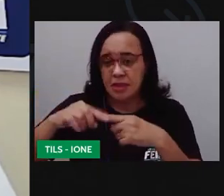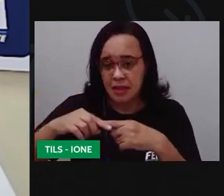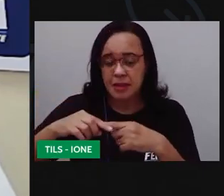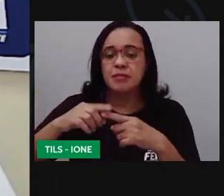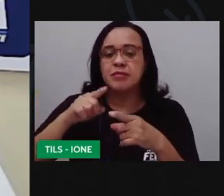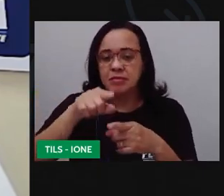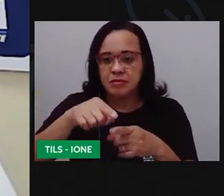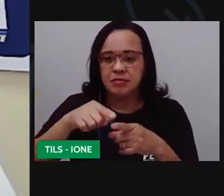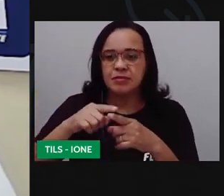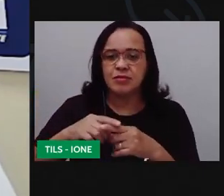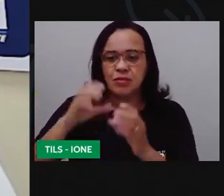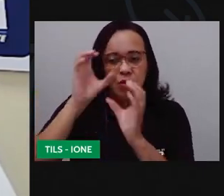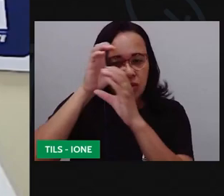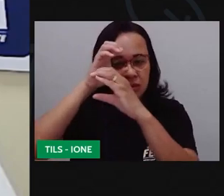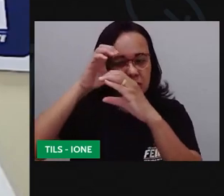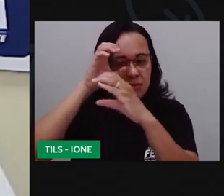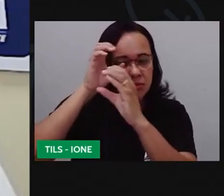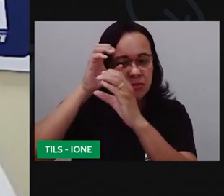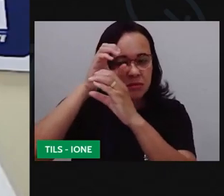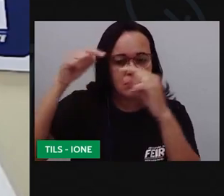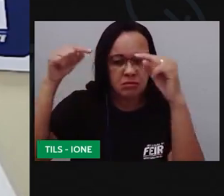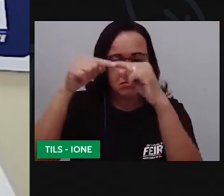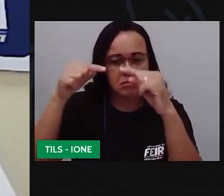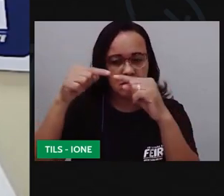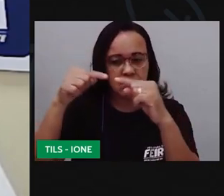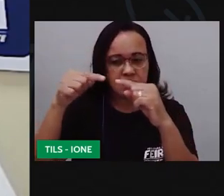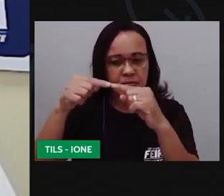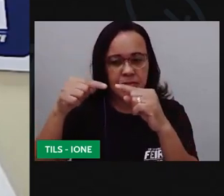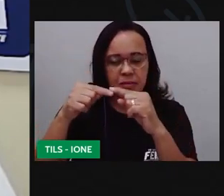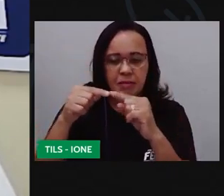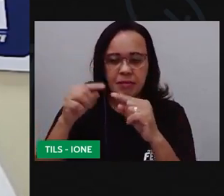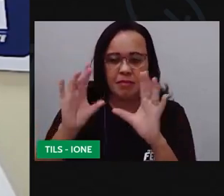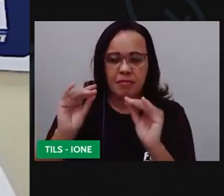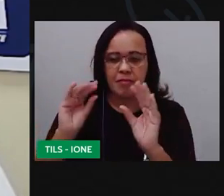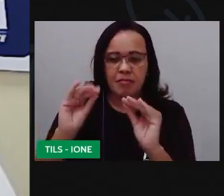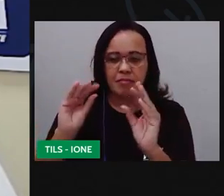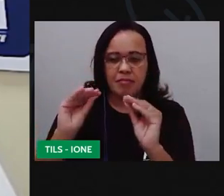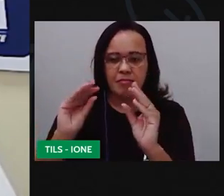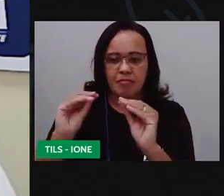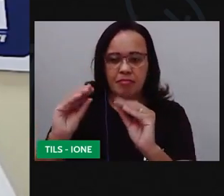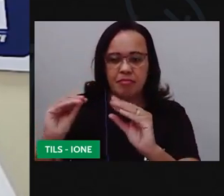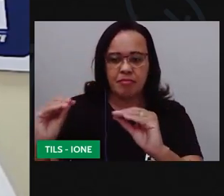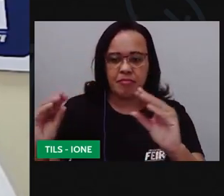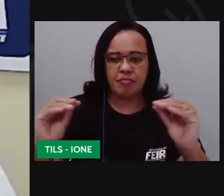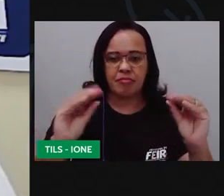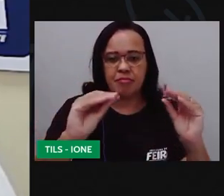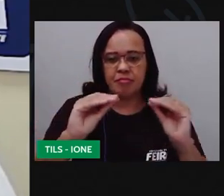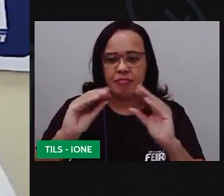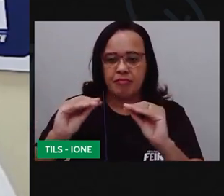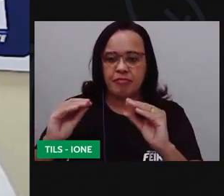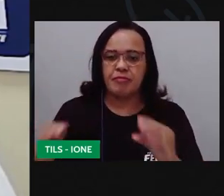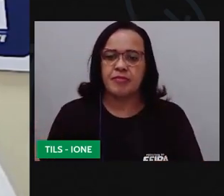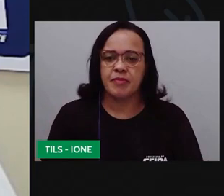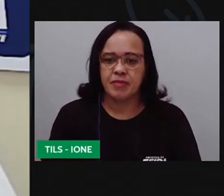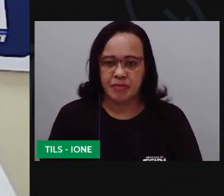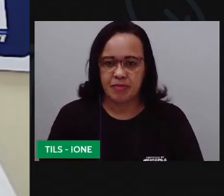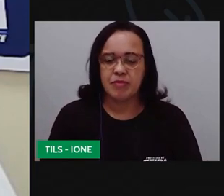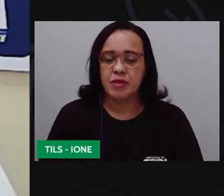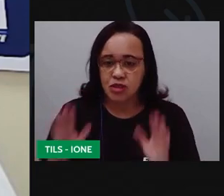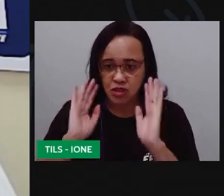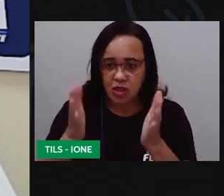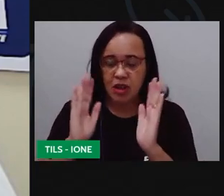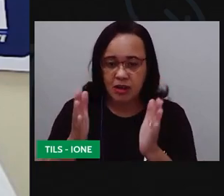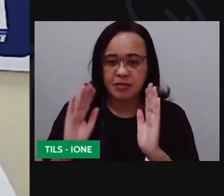marquinha lembra? e vai vir aqui vai o que ó prendendo prendeu ó prendeu